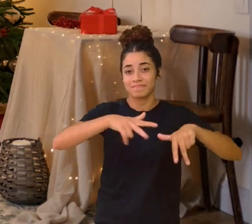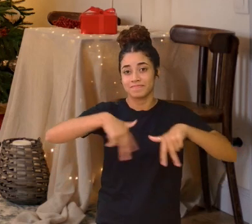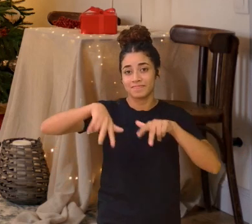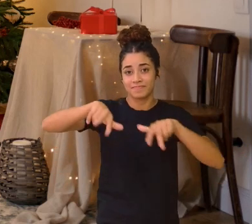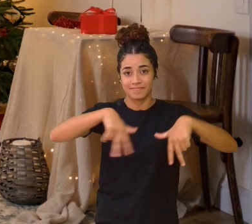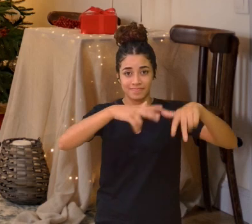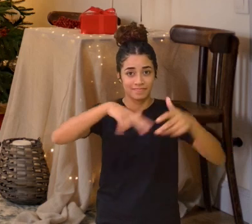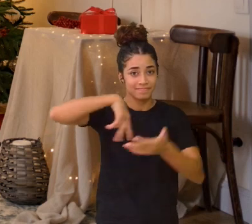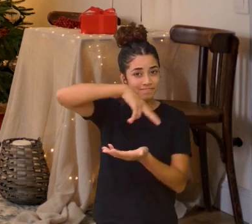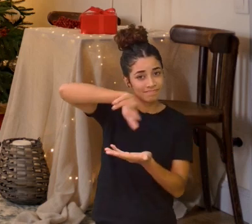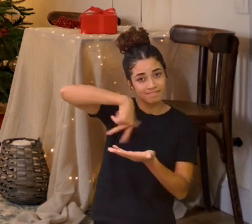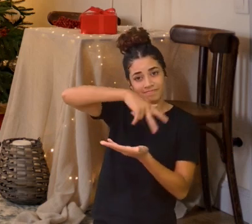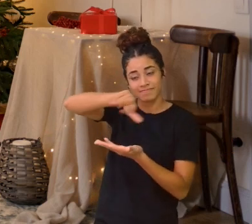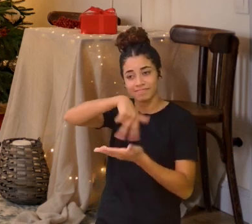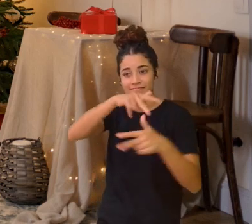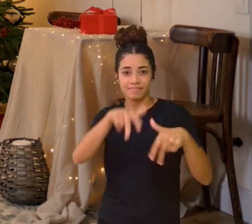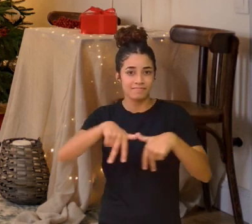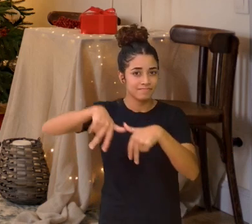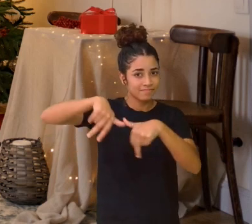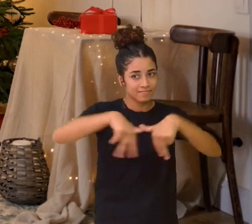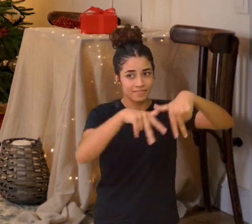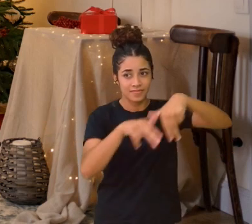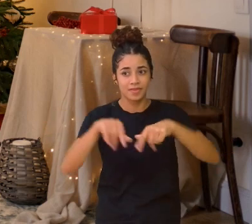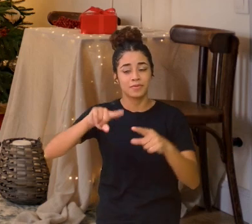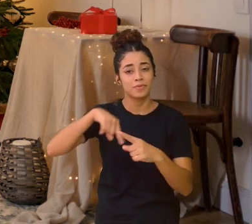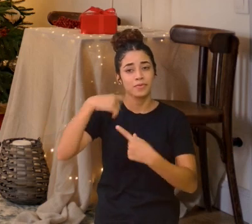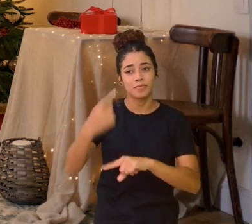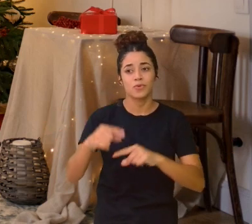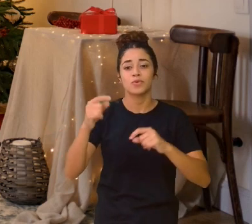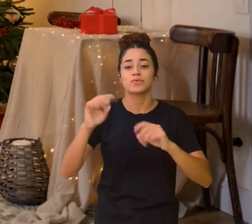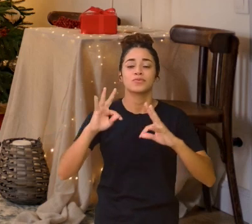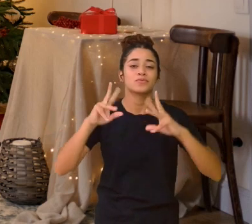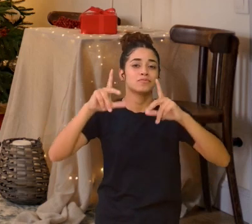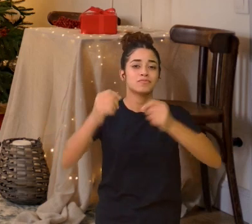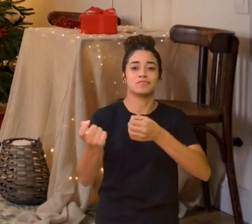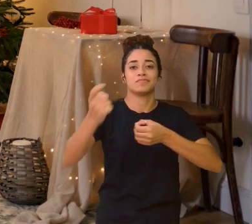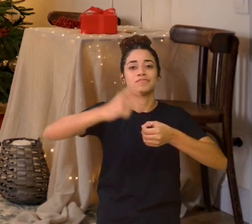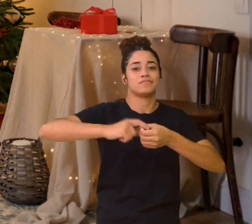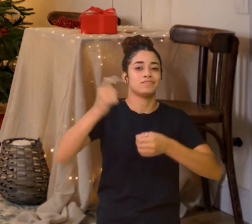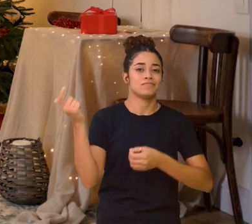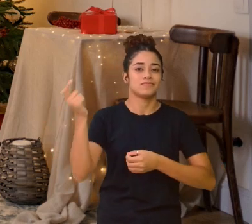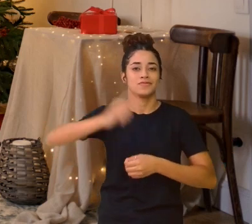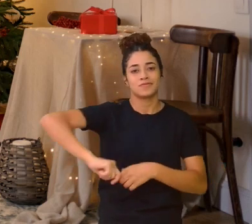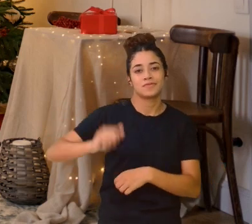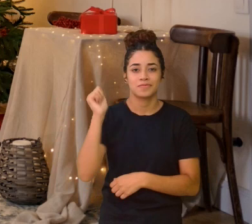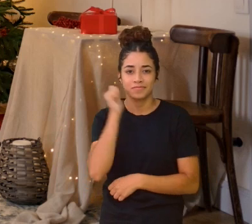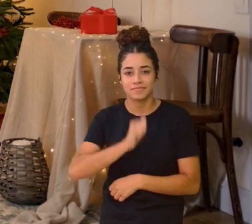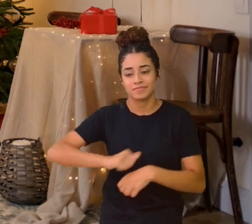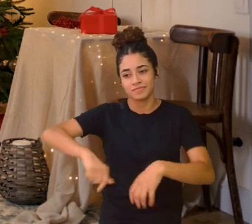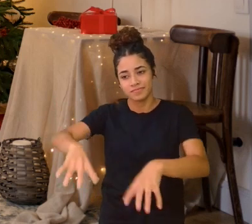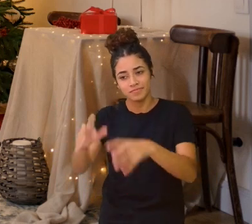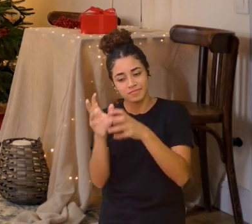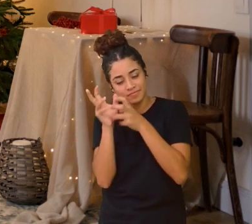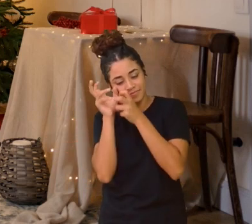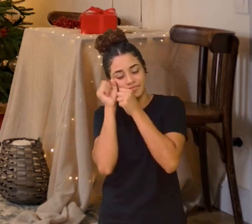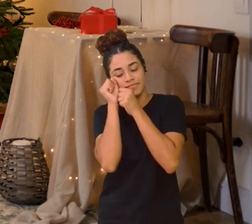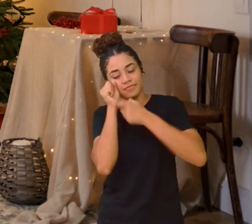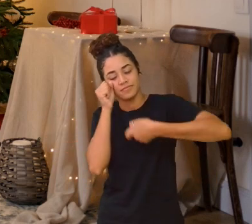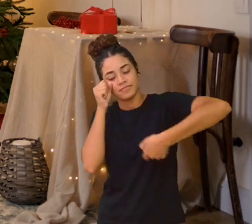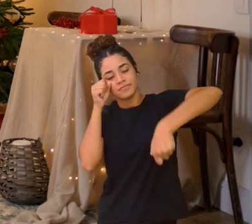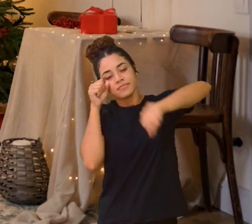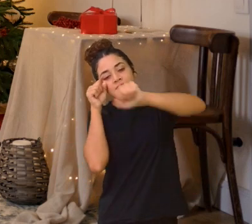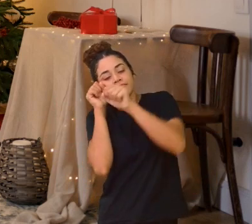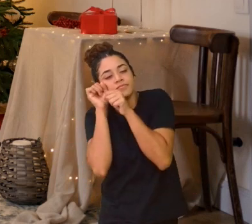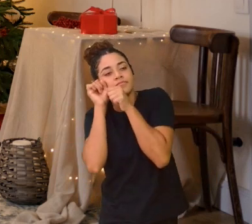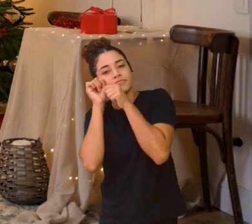Tudo voltou para o lugar E a menina foi dormir Acordou